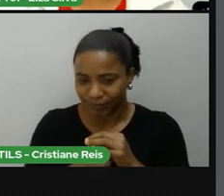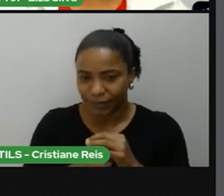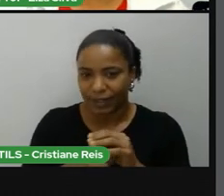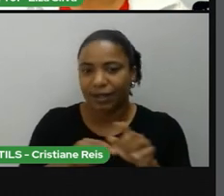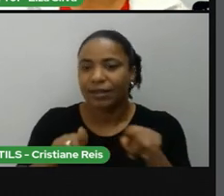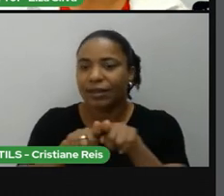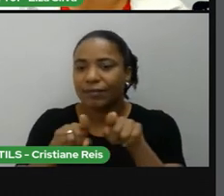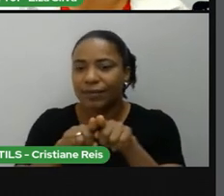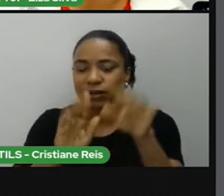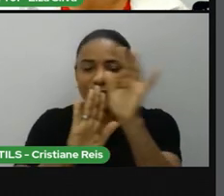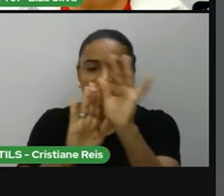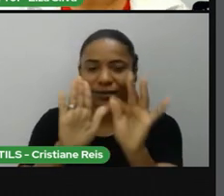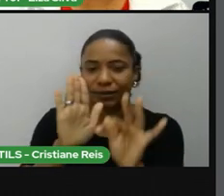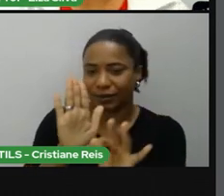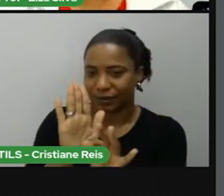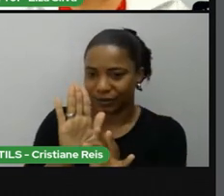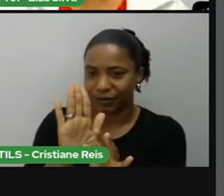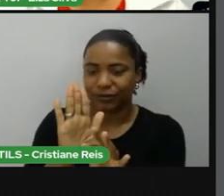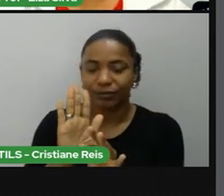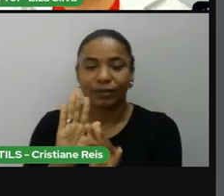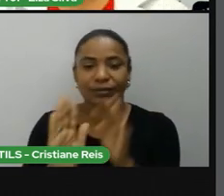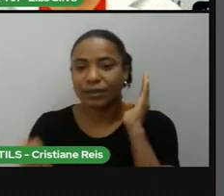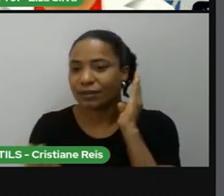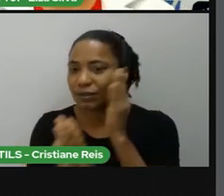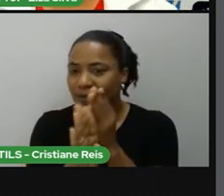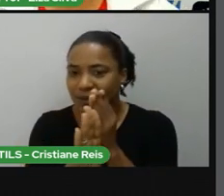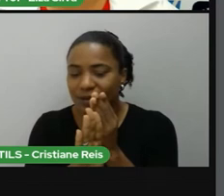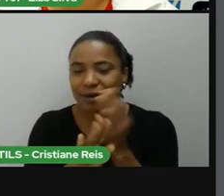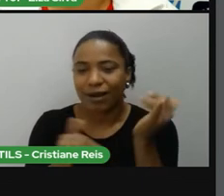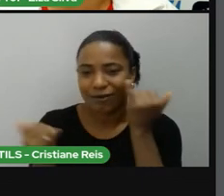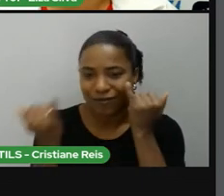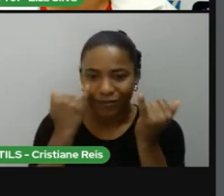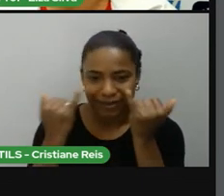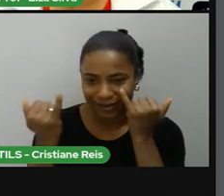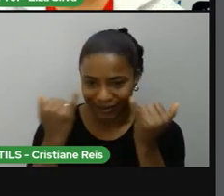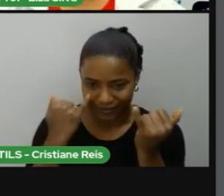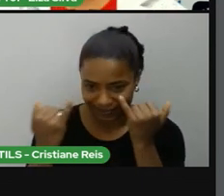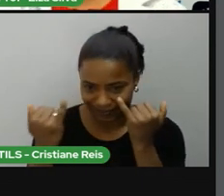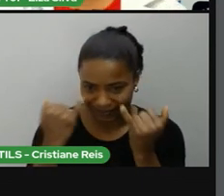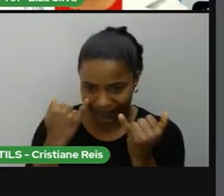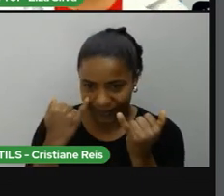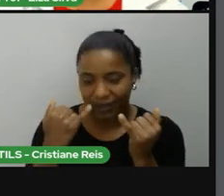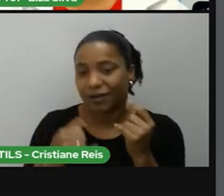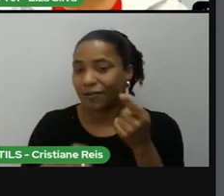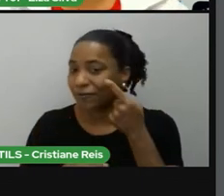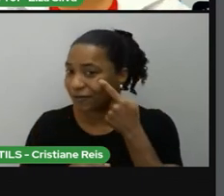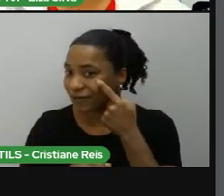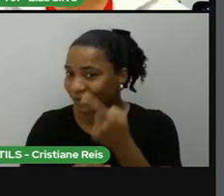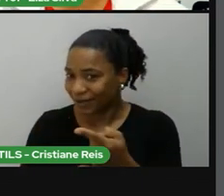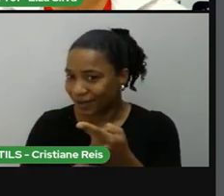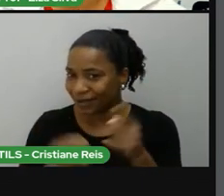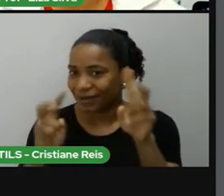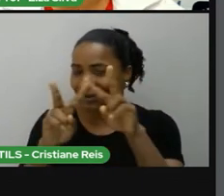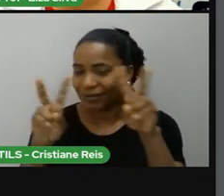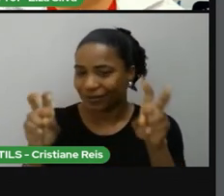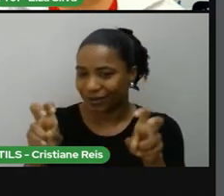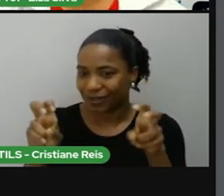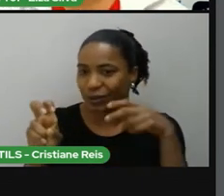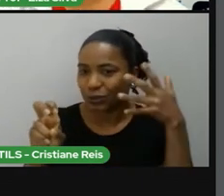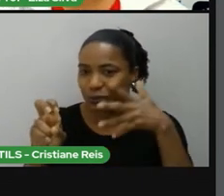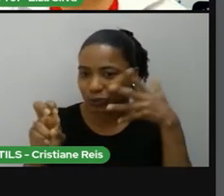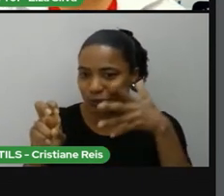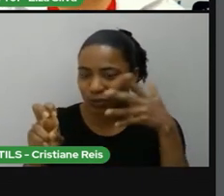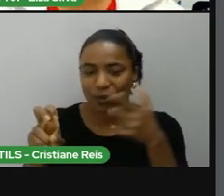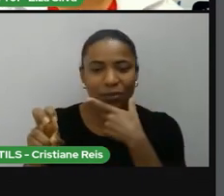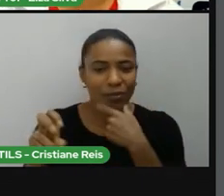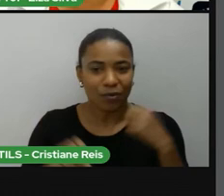do texto adicional para descobrir as informações solicitadas. Inspire-se no trecho do discurso de